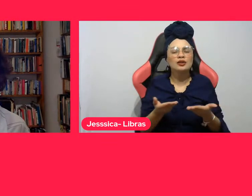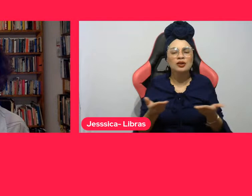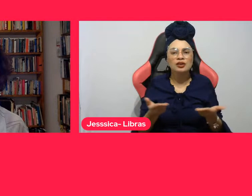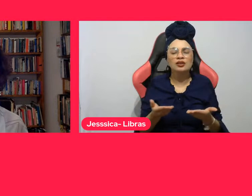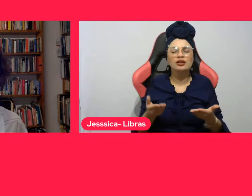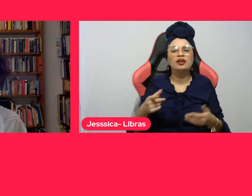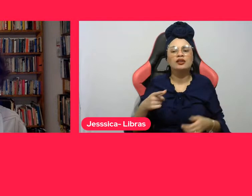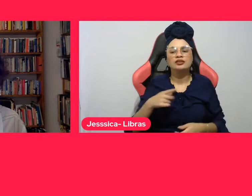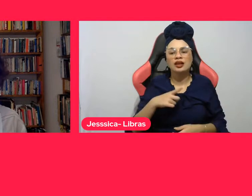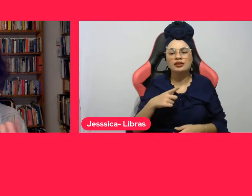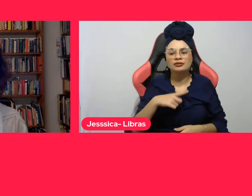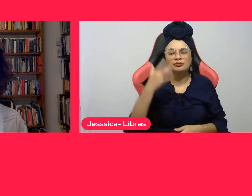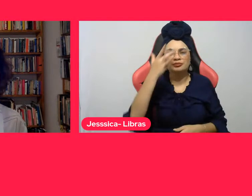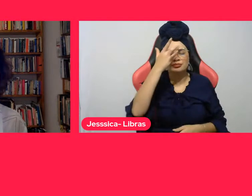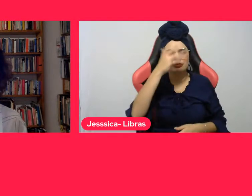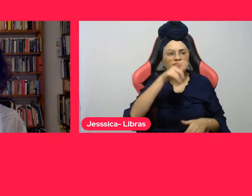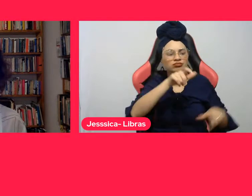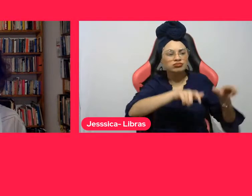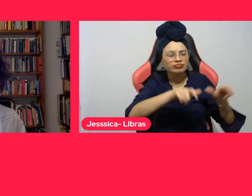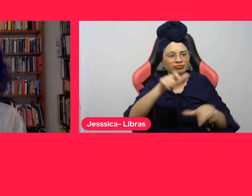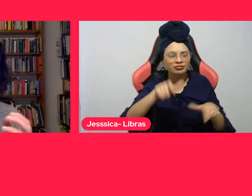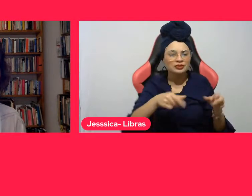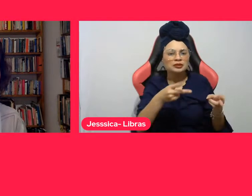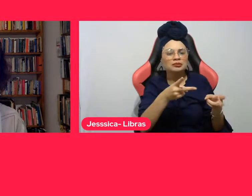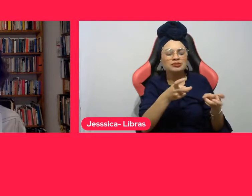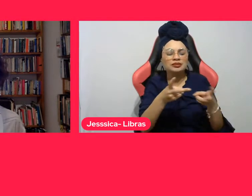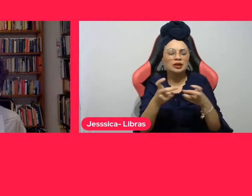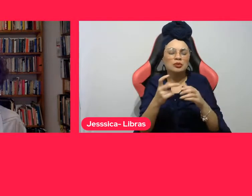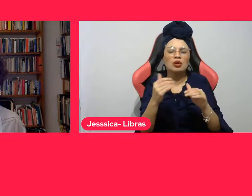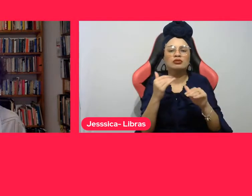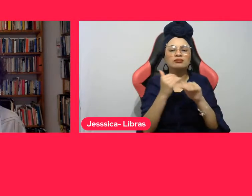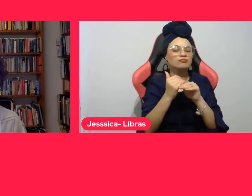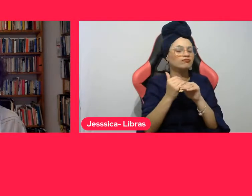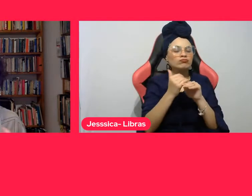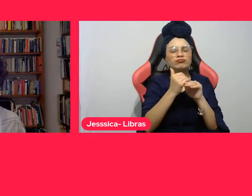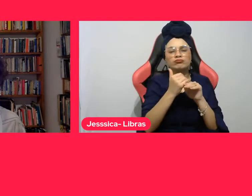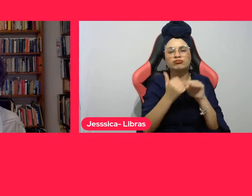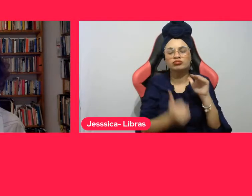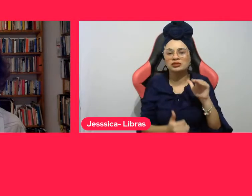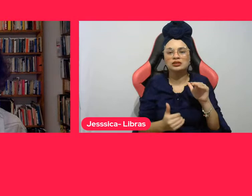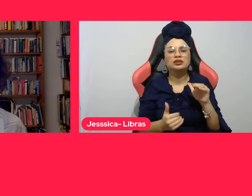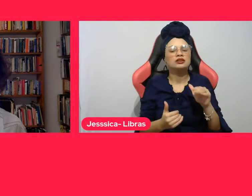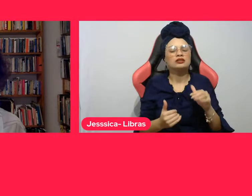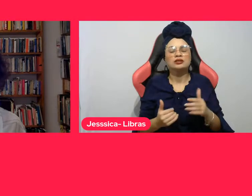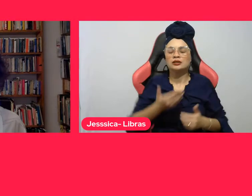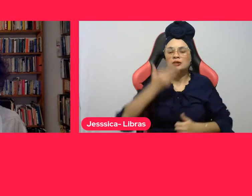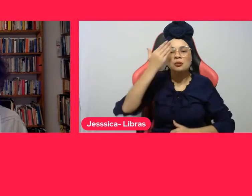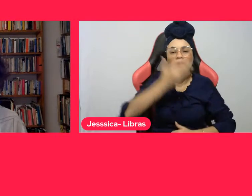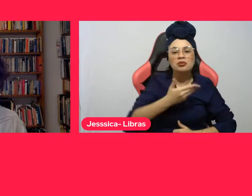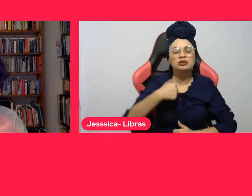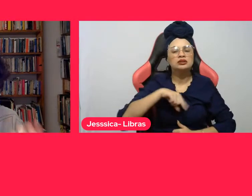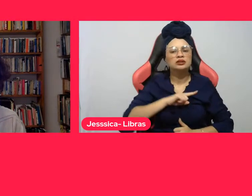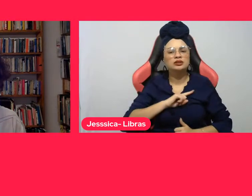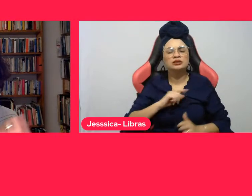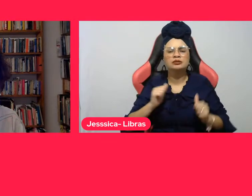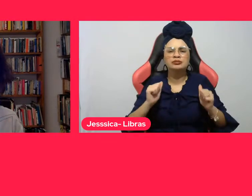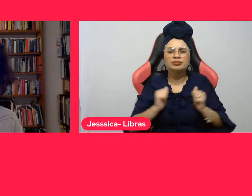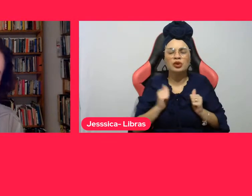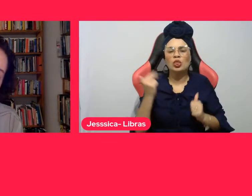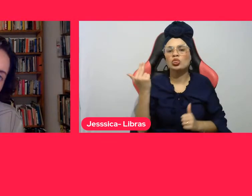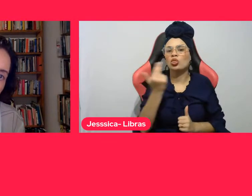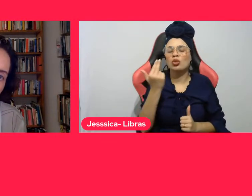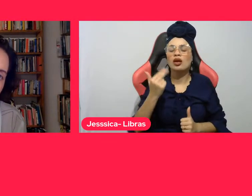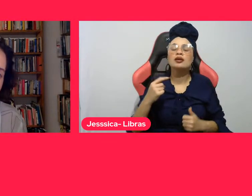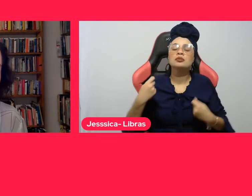mais desigual, está claro que há muito o que fazer, há muito o que transformar. Por isso, todos